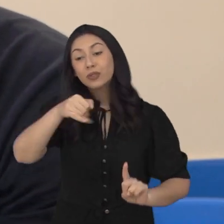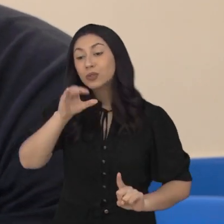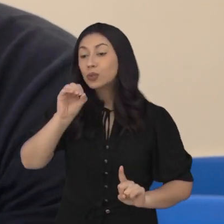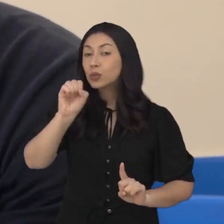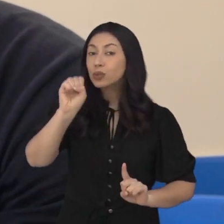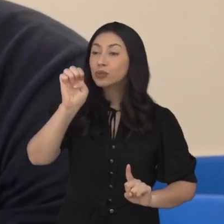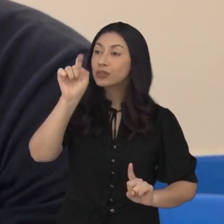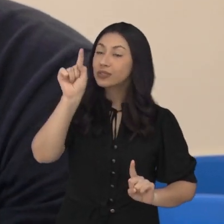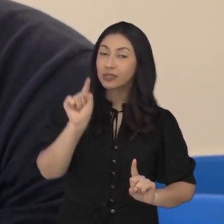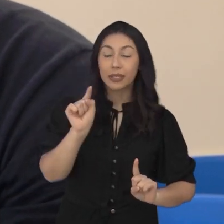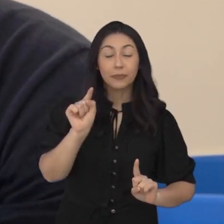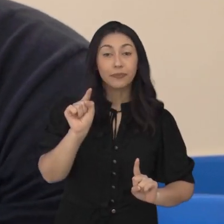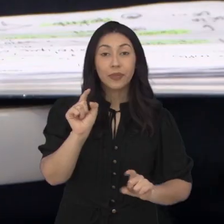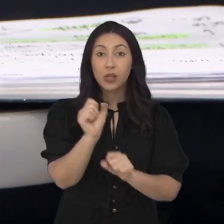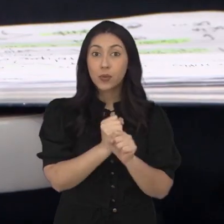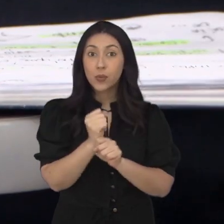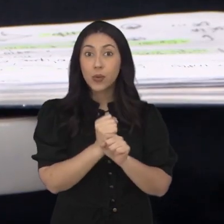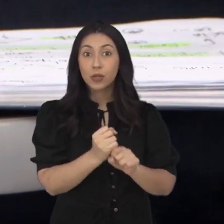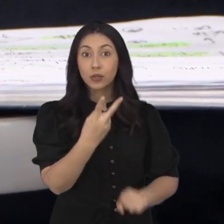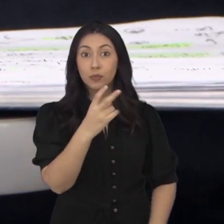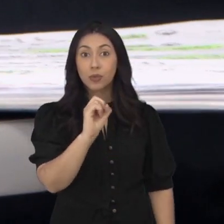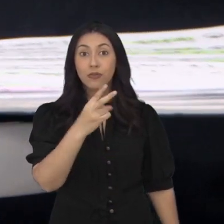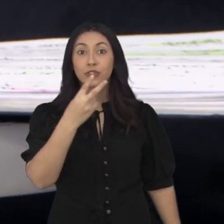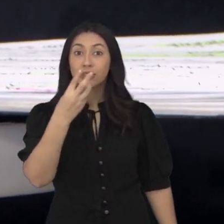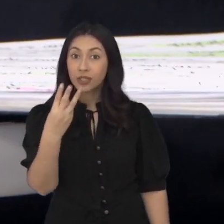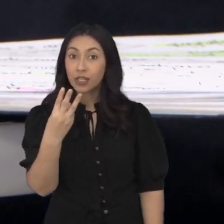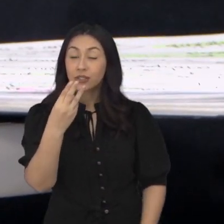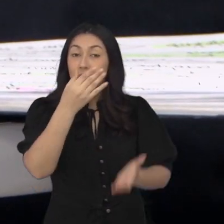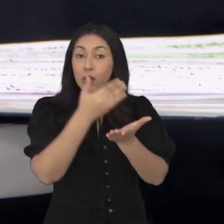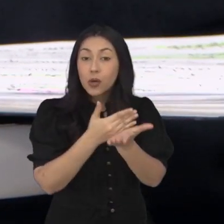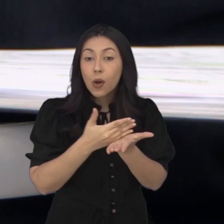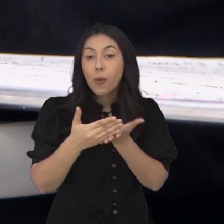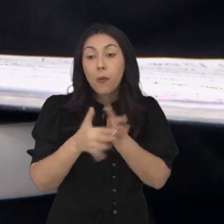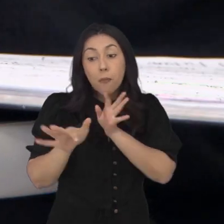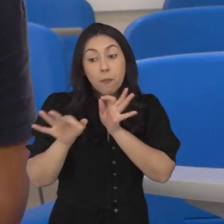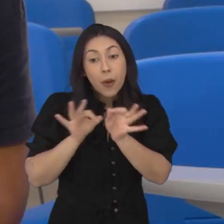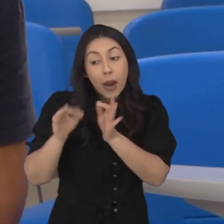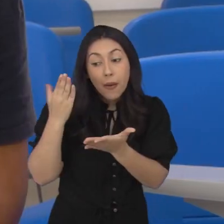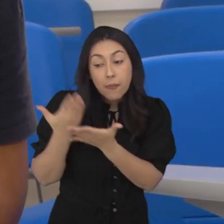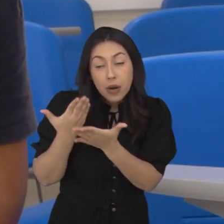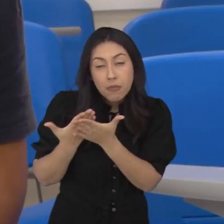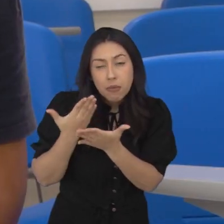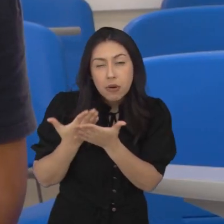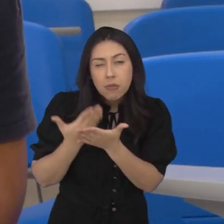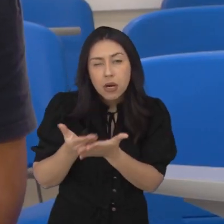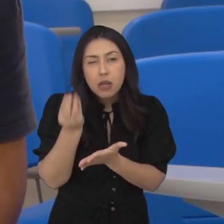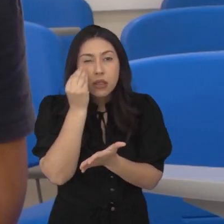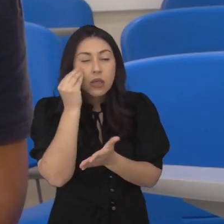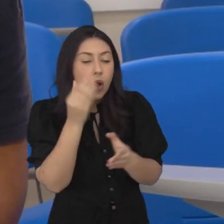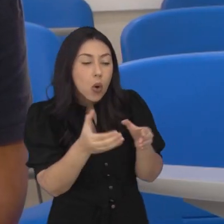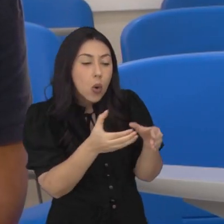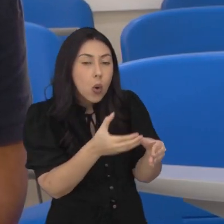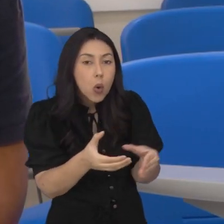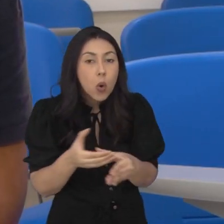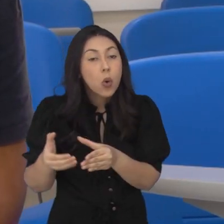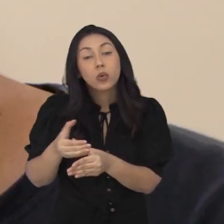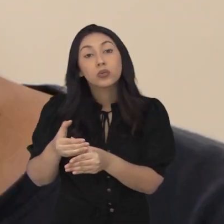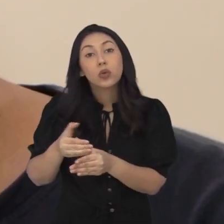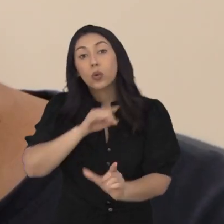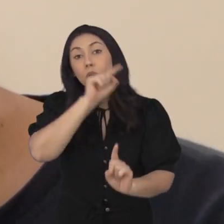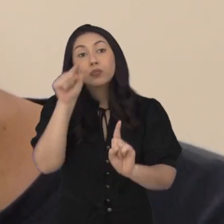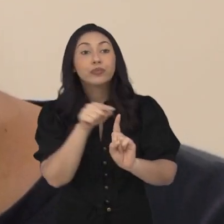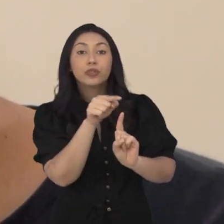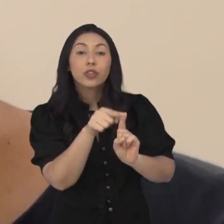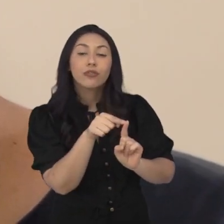objetivo de José Aparecido. Em 2023, ele começou a se preparar para concursos públicos.